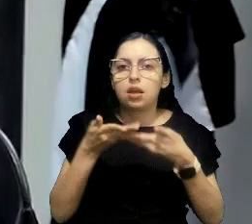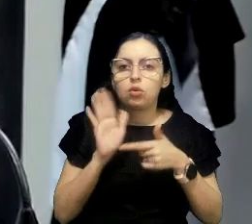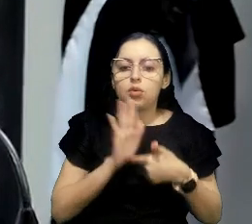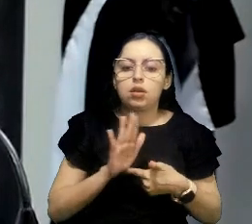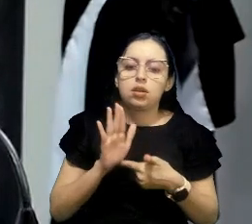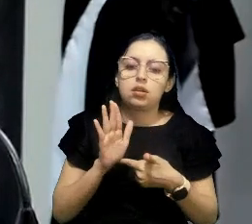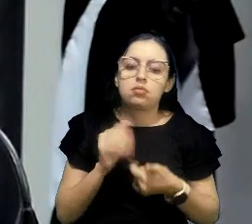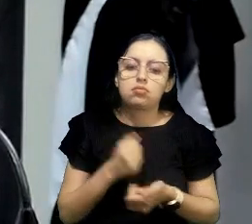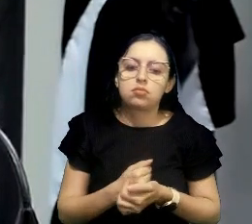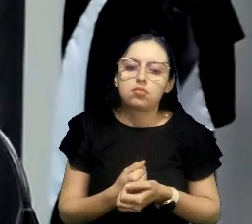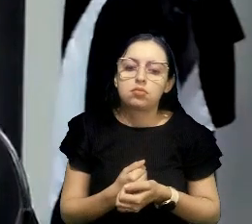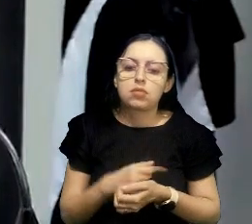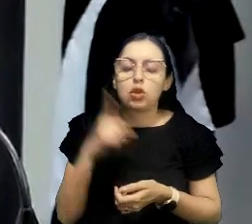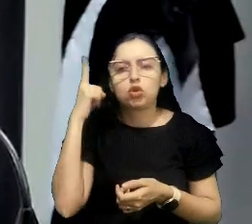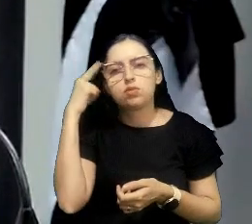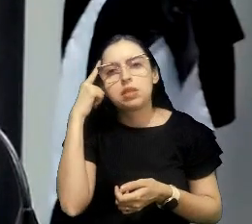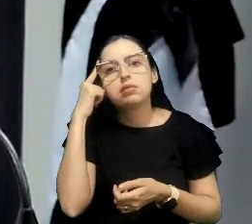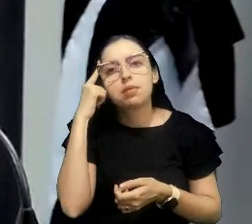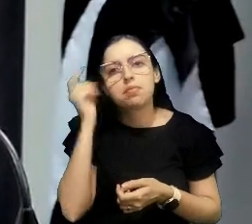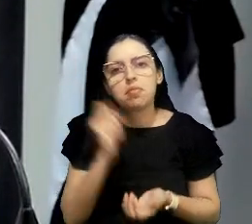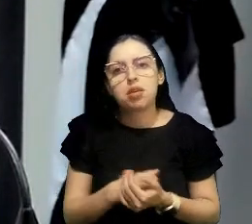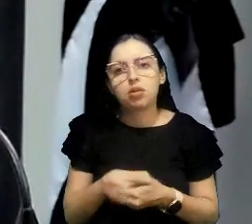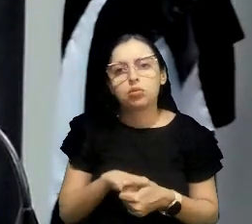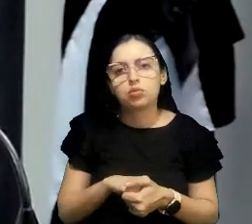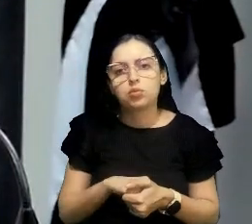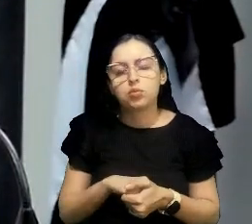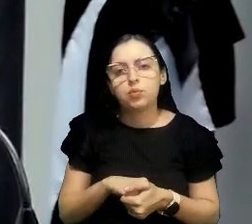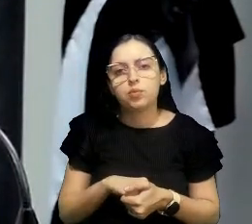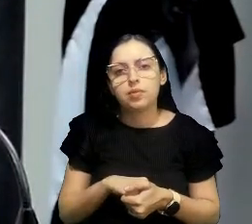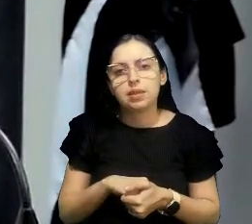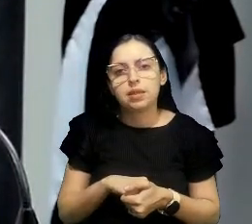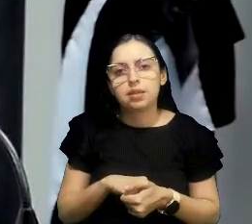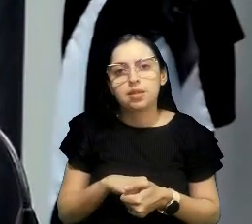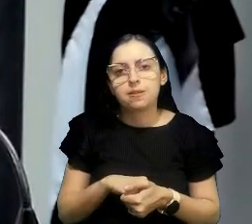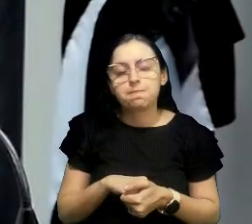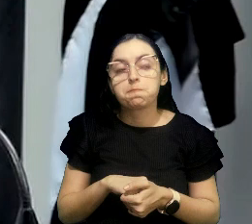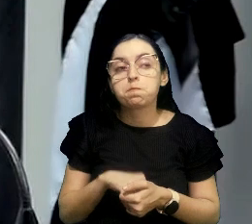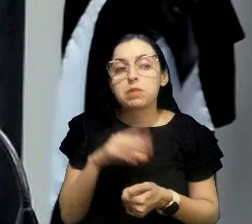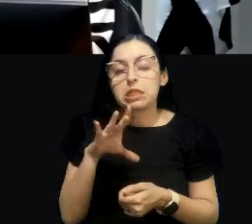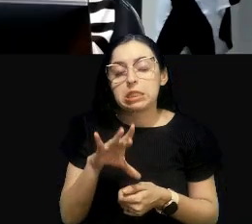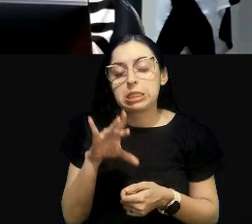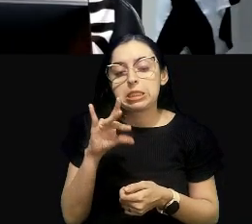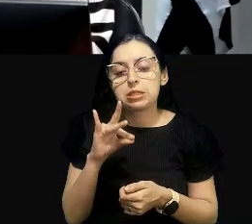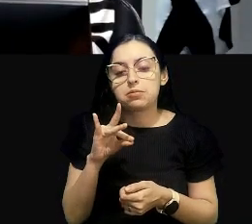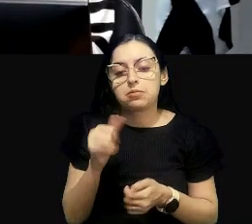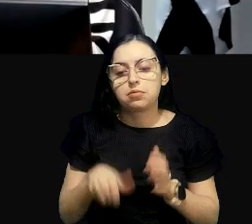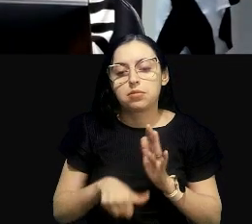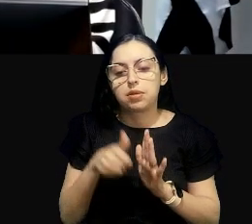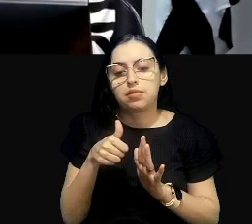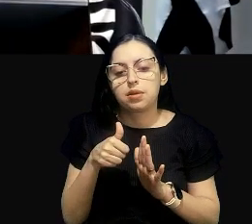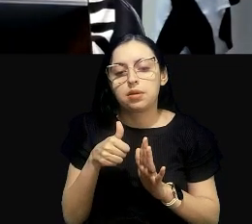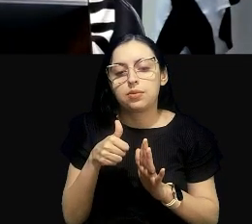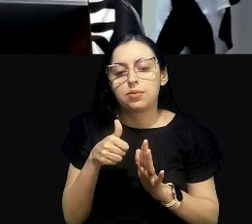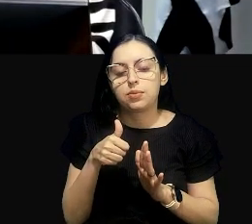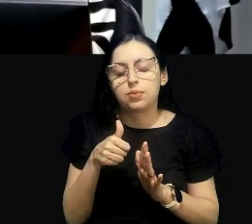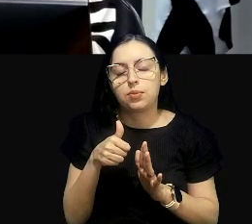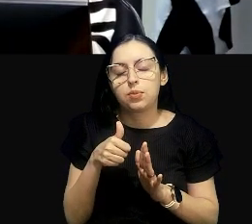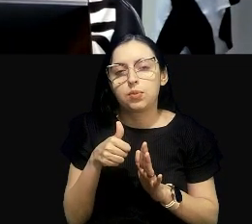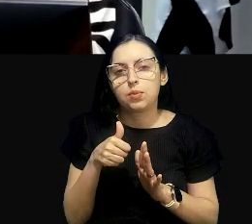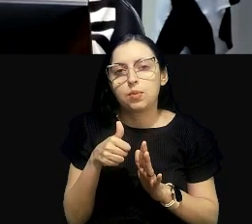vocês algumas reflexões, considerando, primeiramente, né?